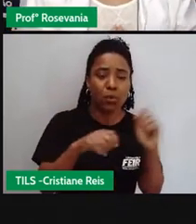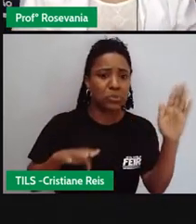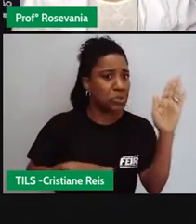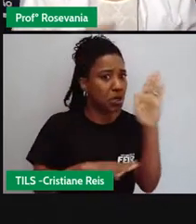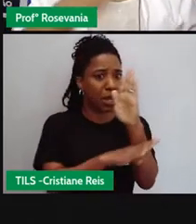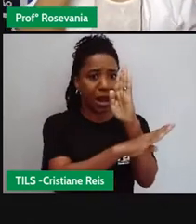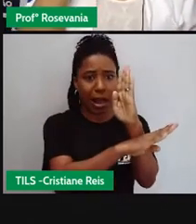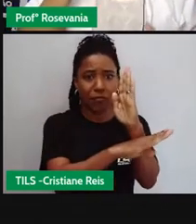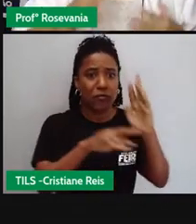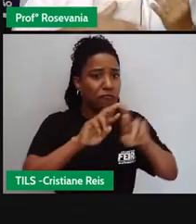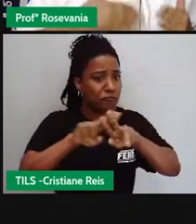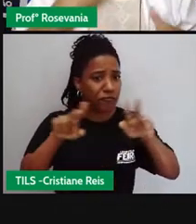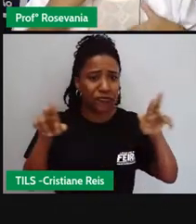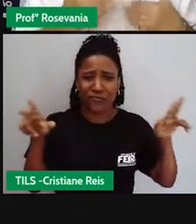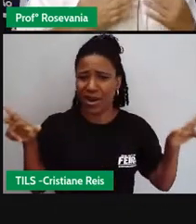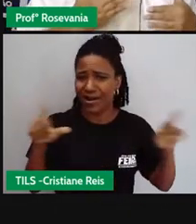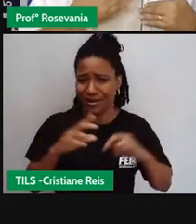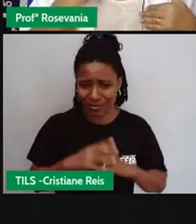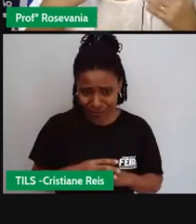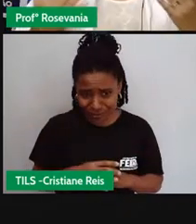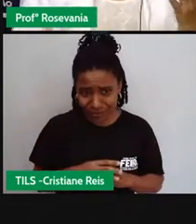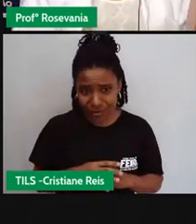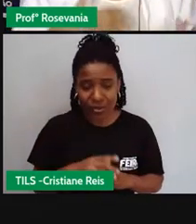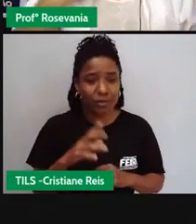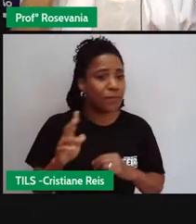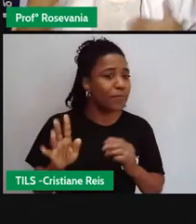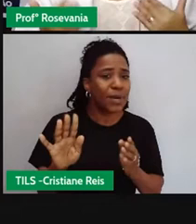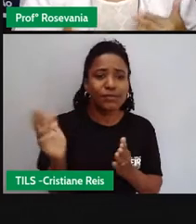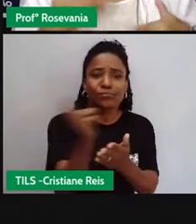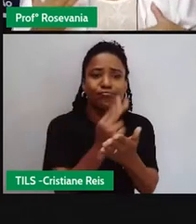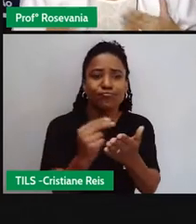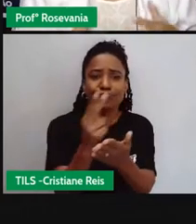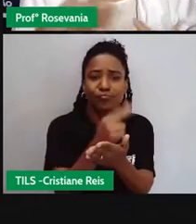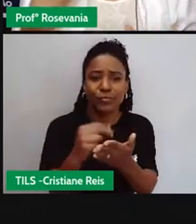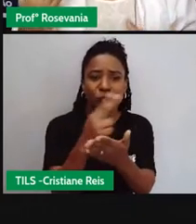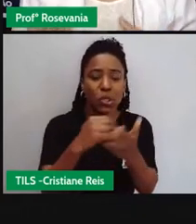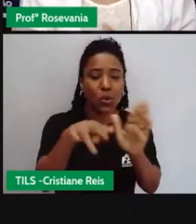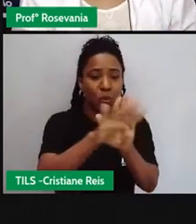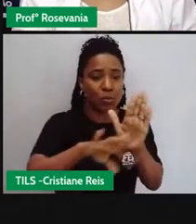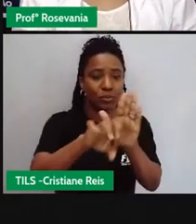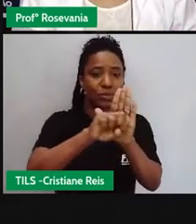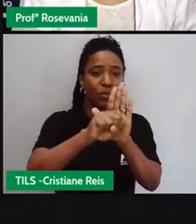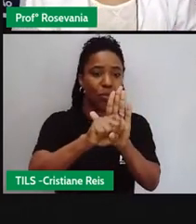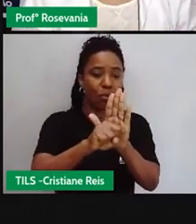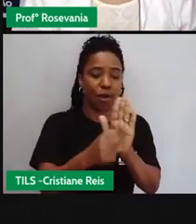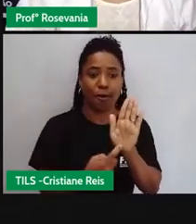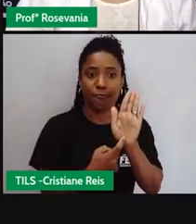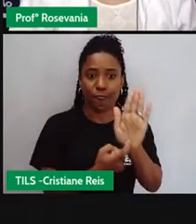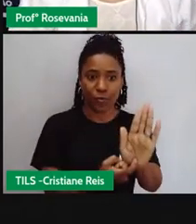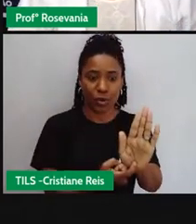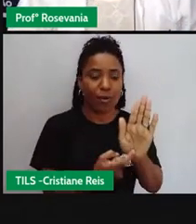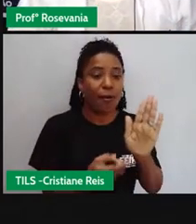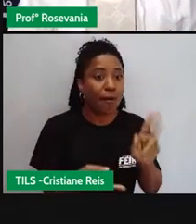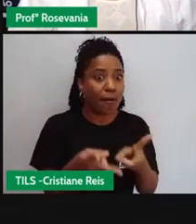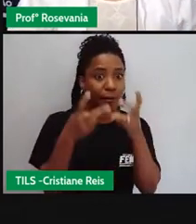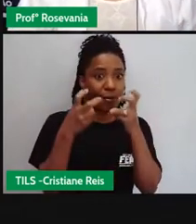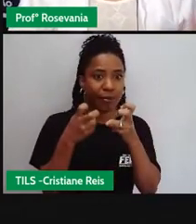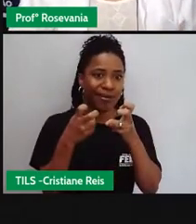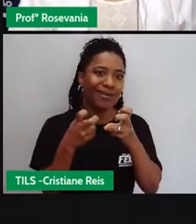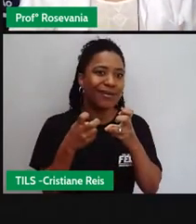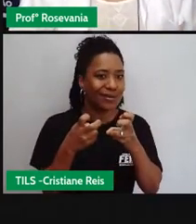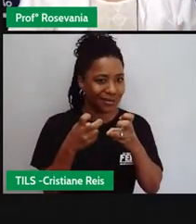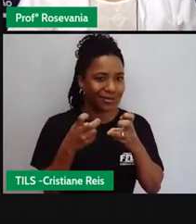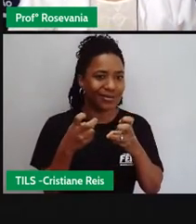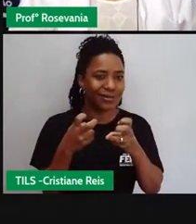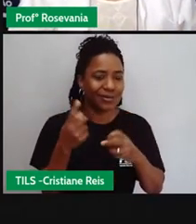ter uma série de coisas que não sejam faladas e que vão transmitir essa informação do mesmo jeito. Inclusive, a